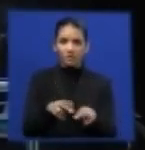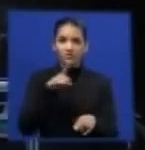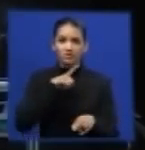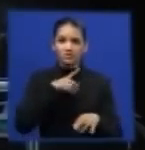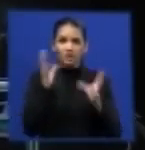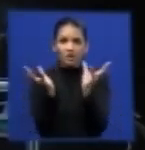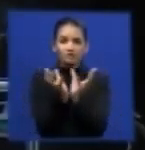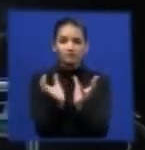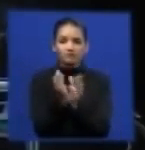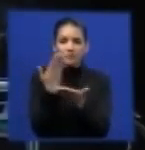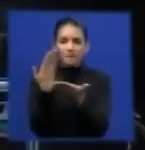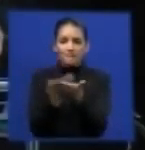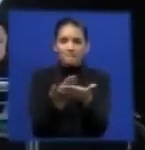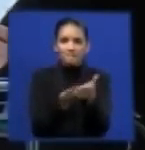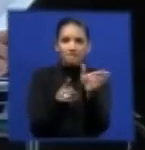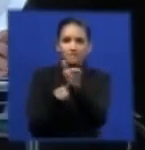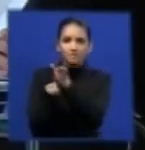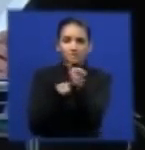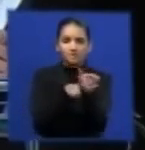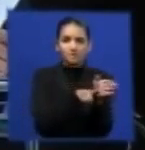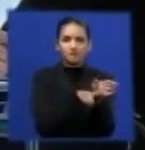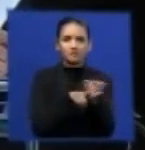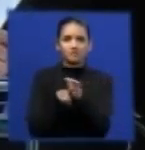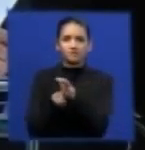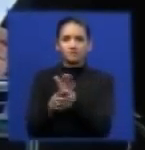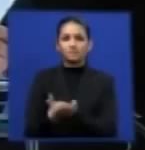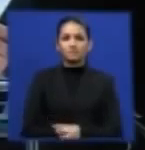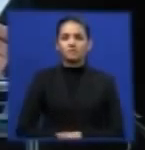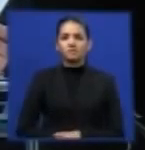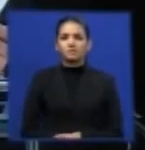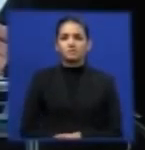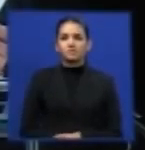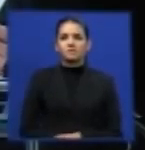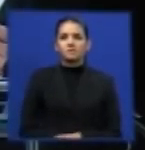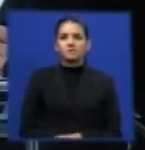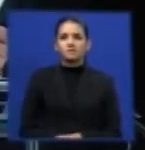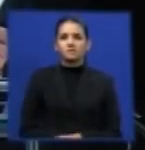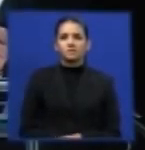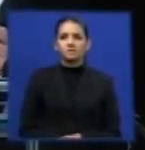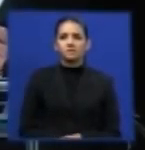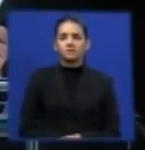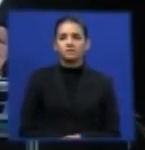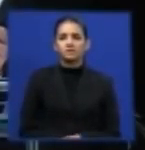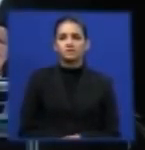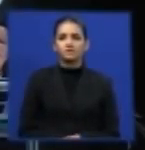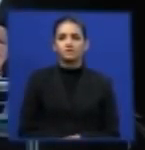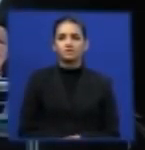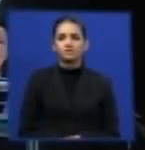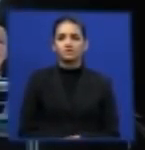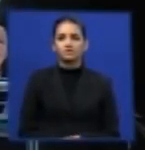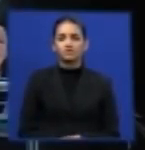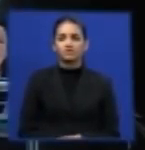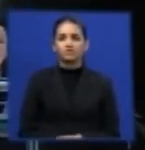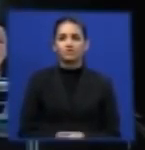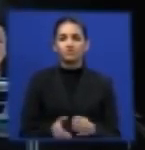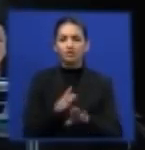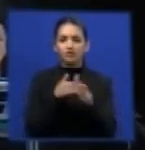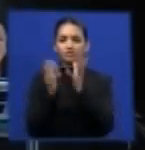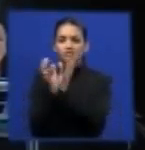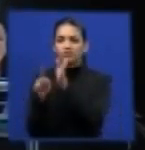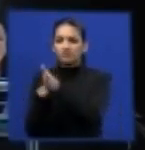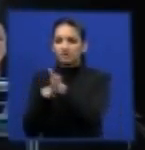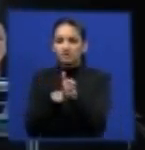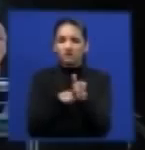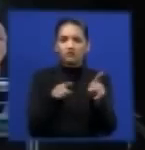um grupo de estudos, um grupo de estudos, e fomos pesquisar os sistemas